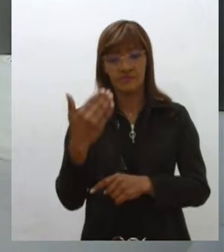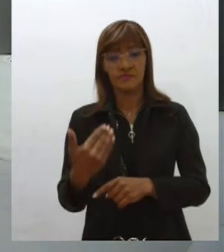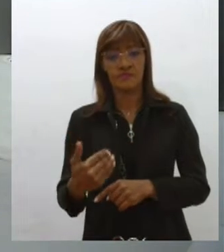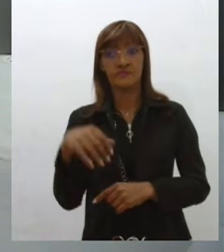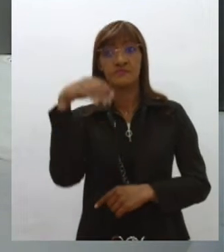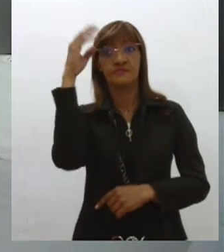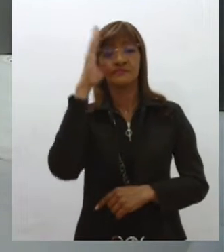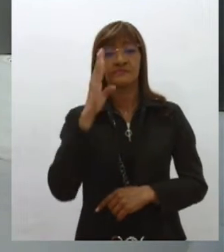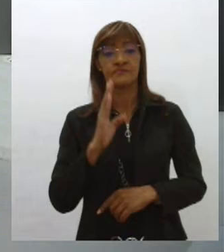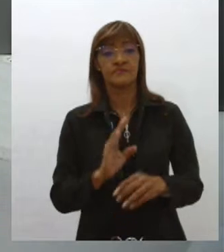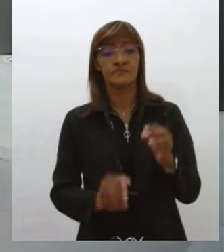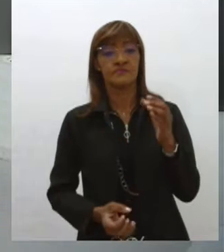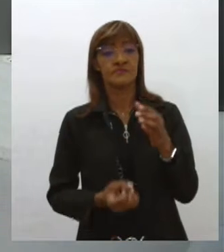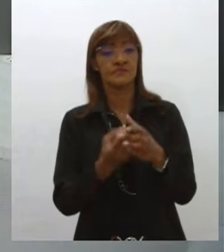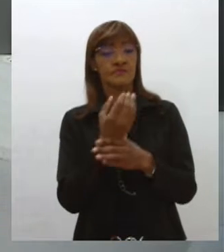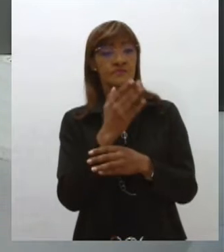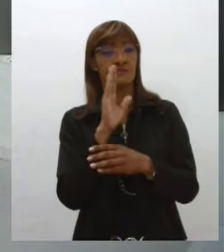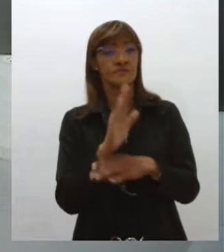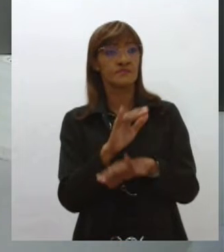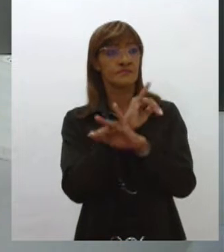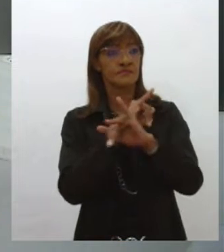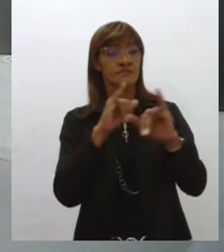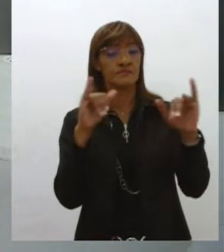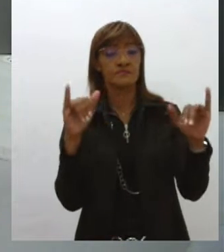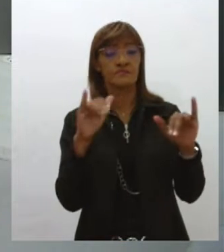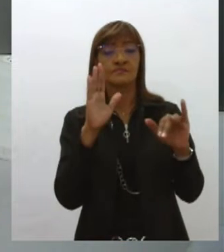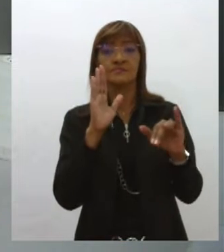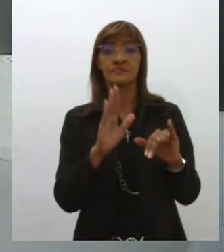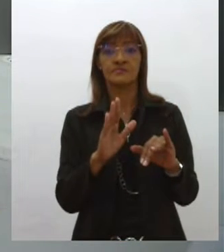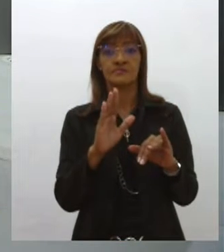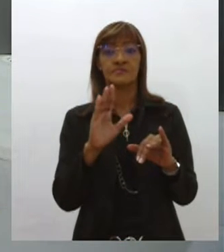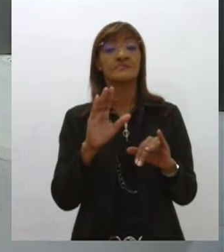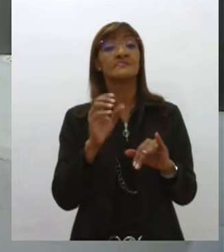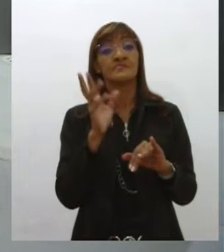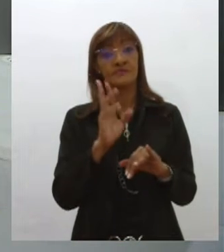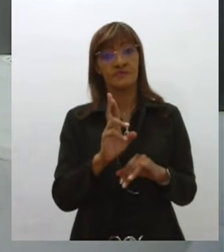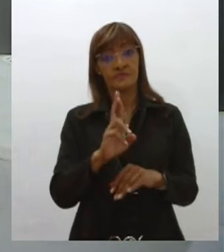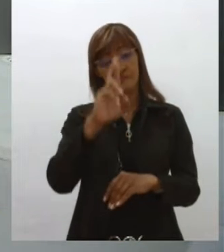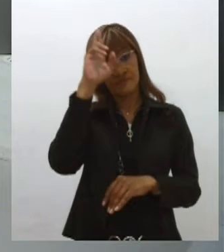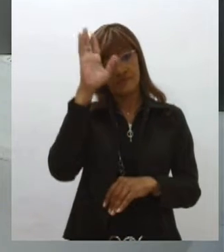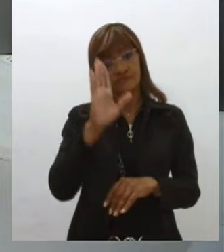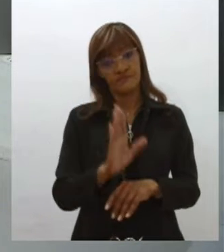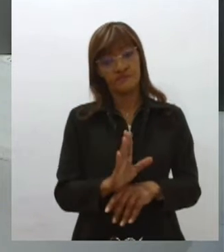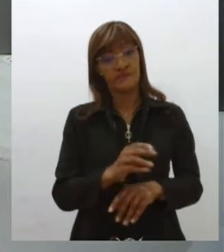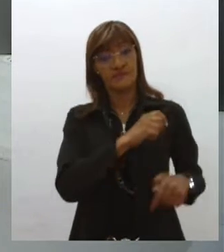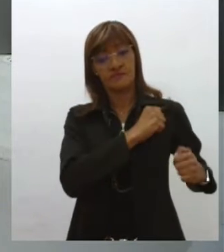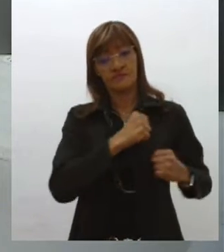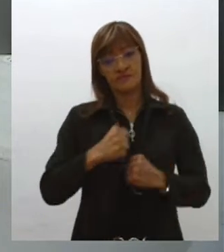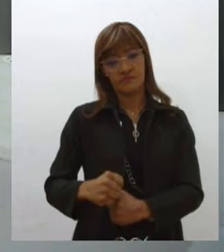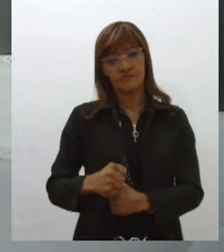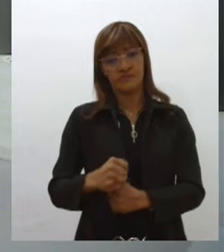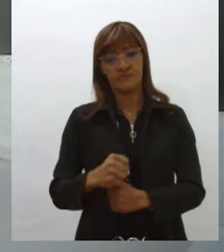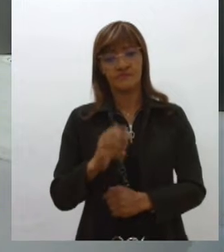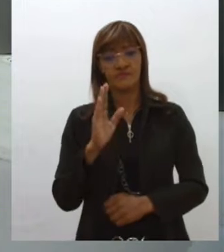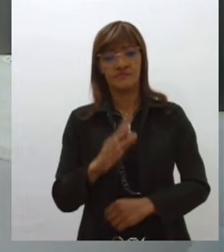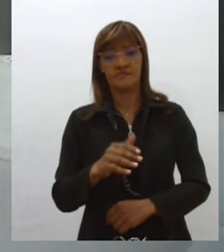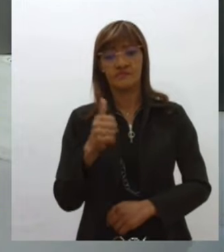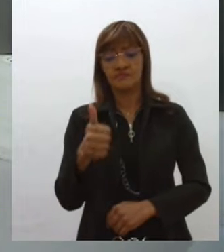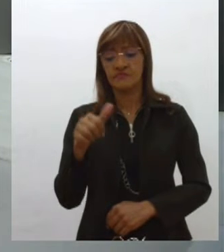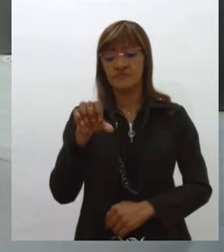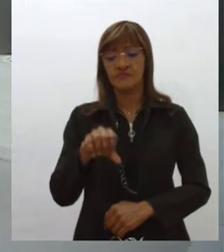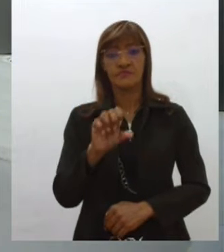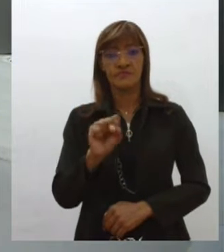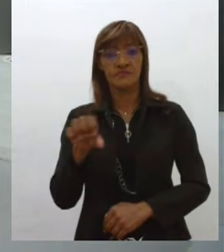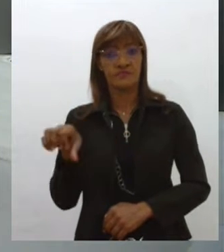logo após a Proclamação da República em 1889. Mas você sabe o que representa esse símbolo nacional